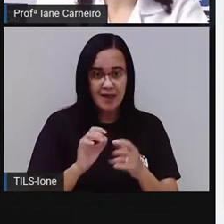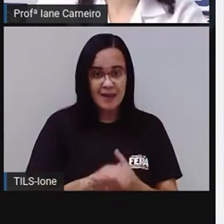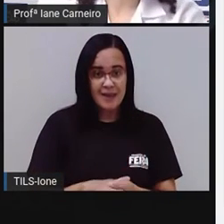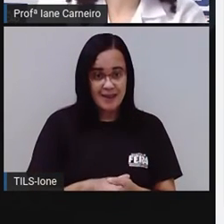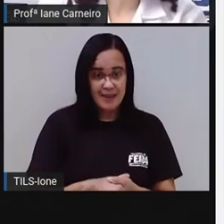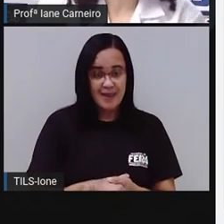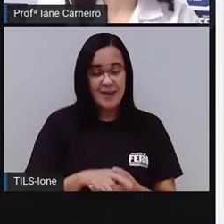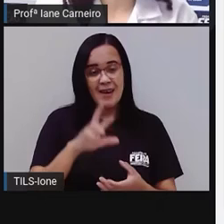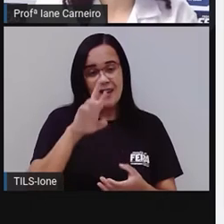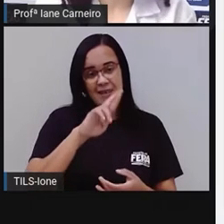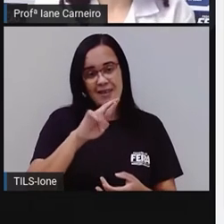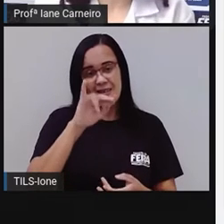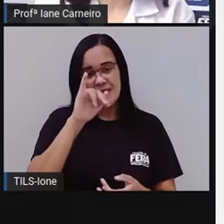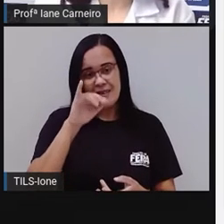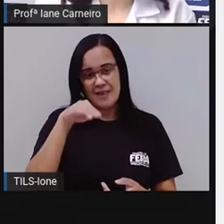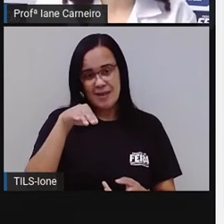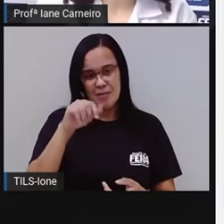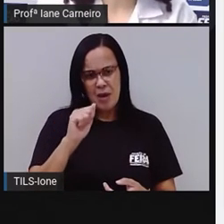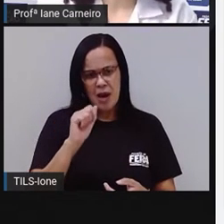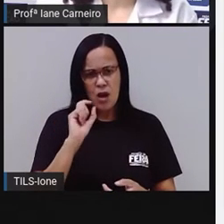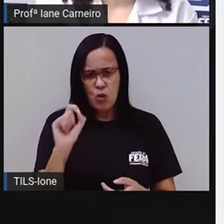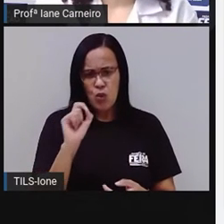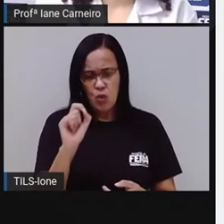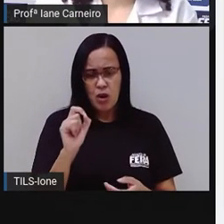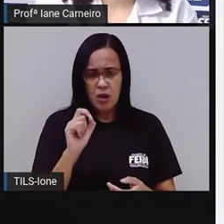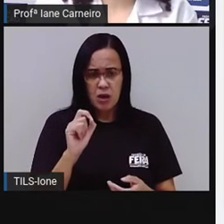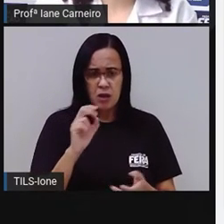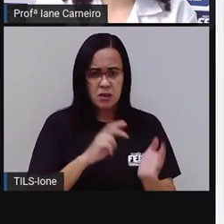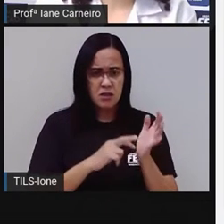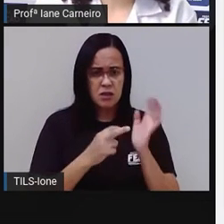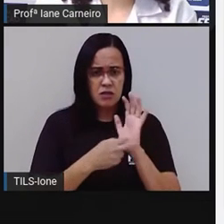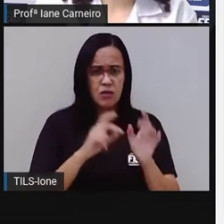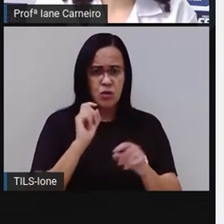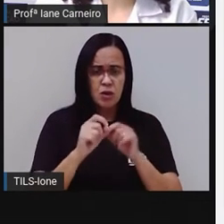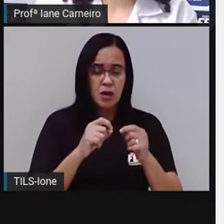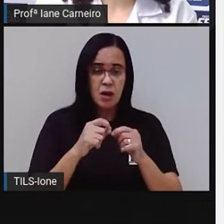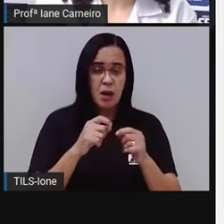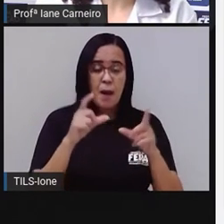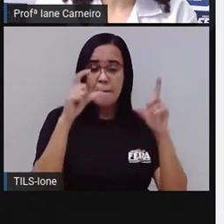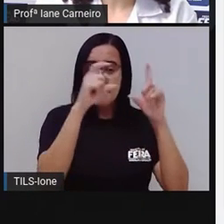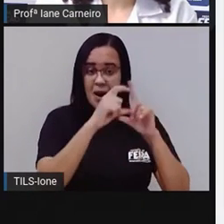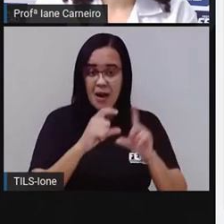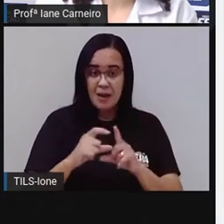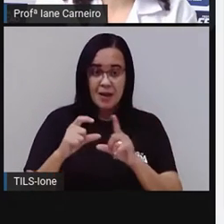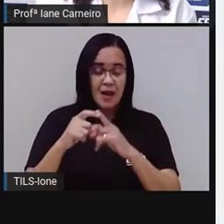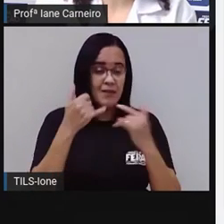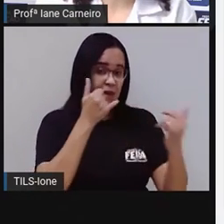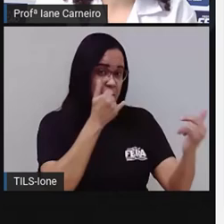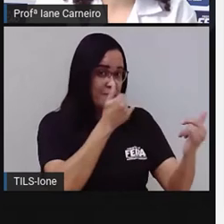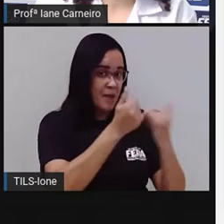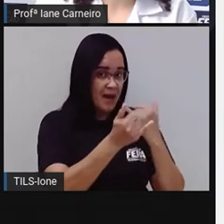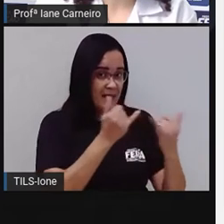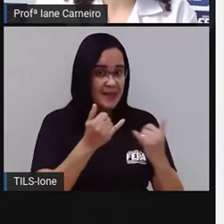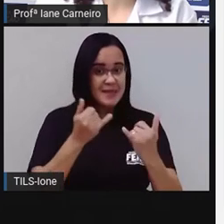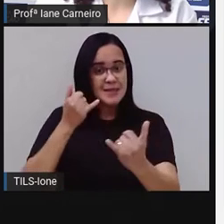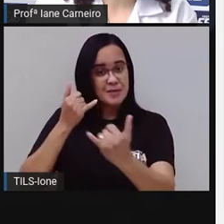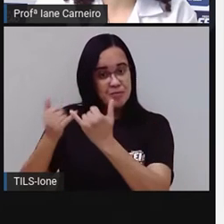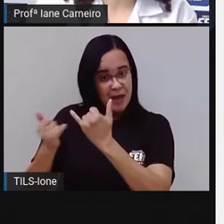aparece no final das palavras, né? Então, aqui, macia, rima com